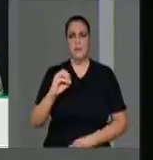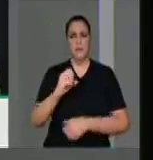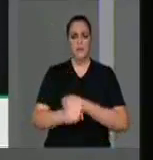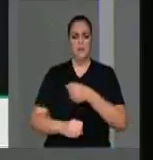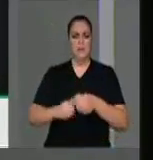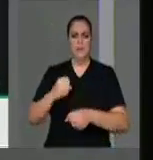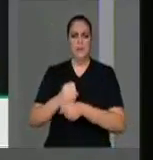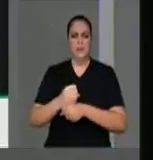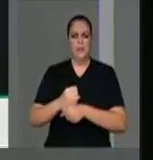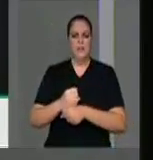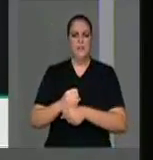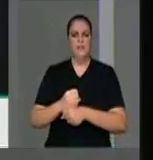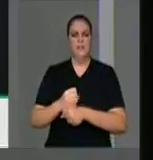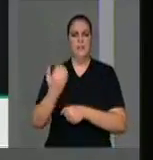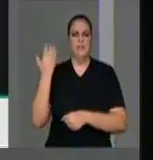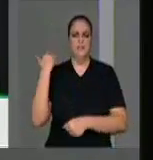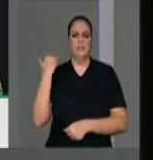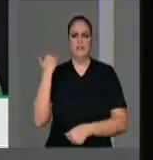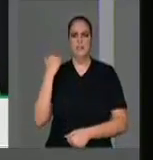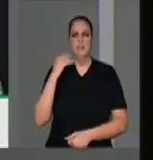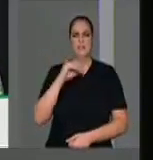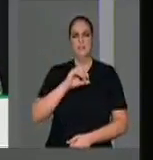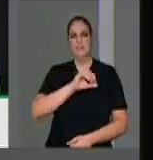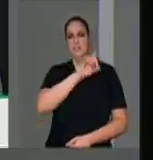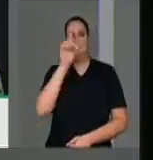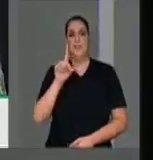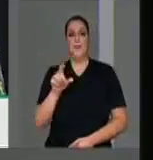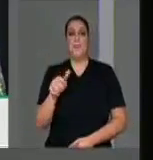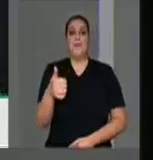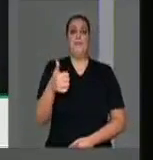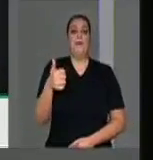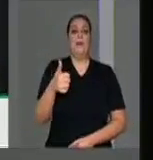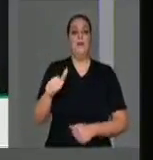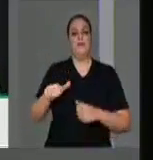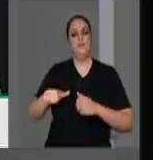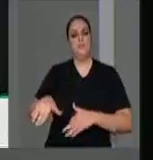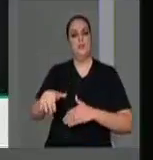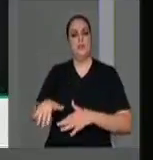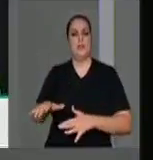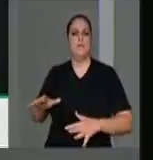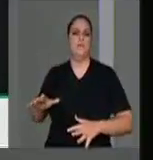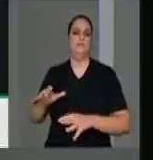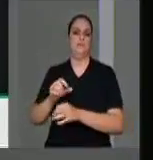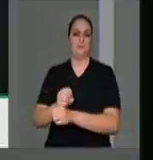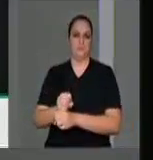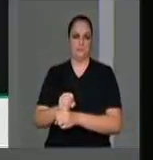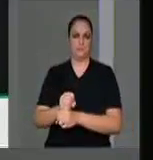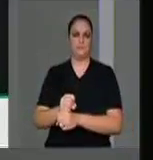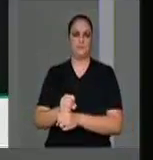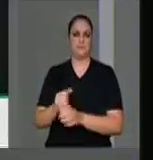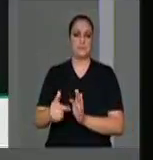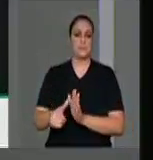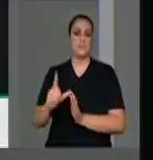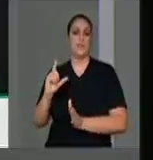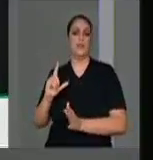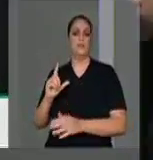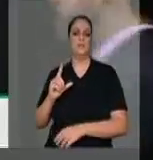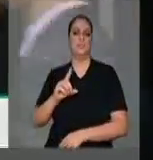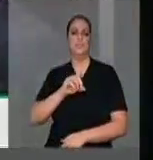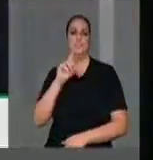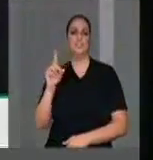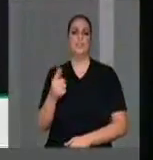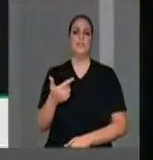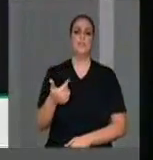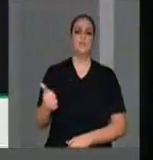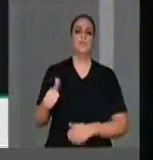no dia 1º de setembro passado, pouco antes do Dia Nacional do Radialista, da Radialista, 21 de setembro,